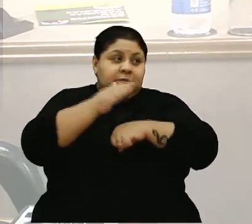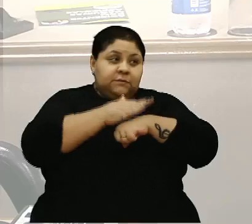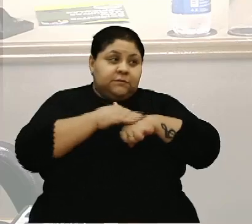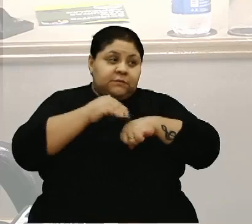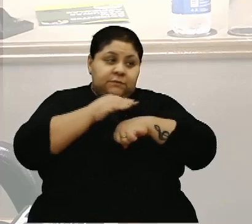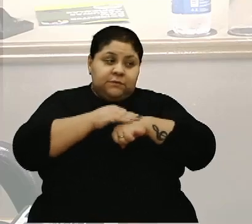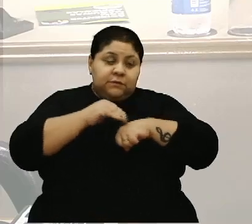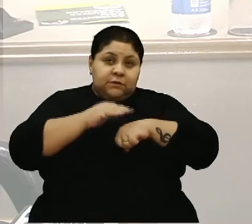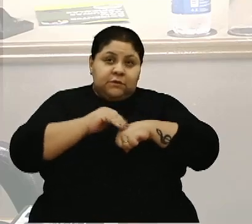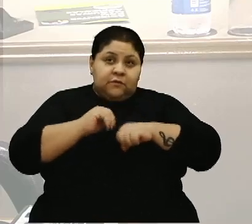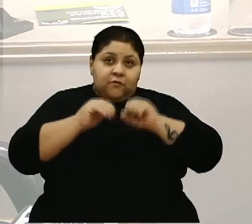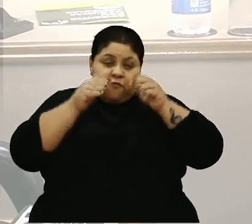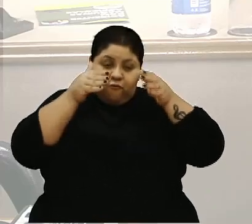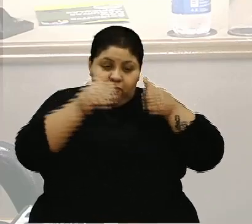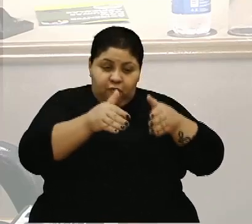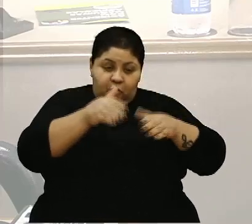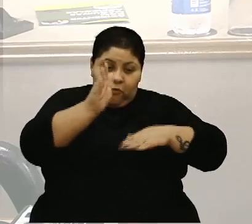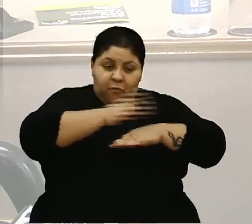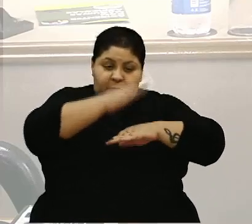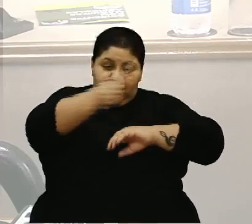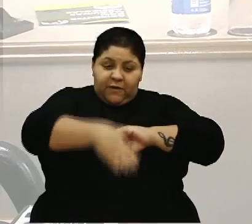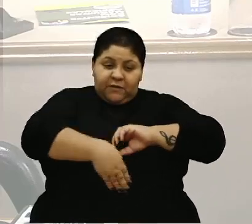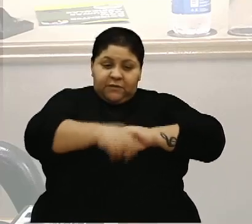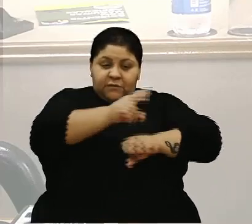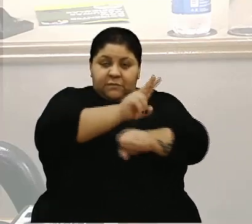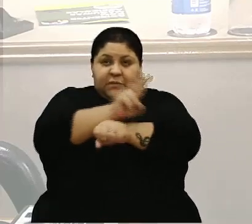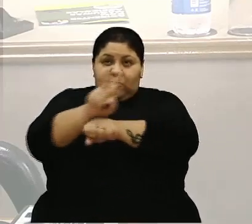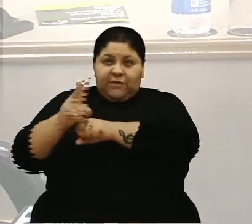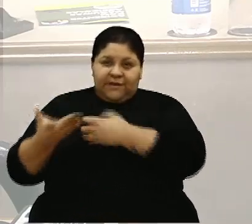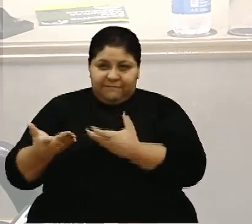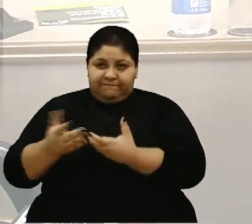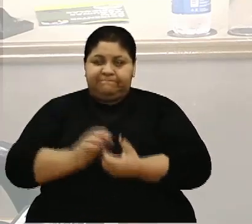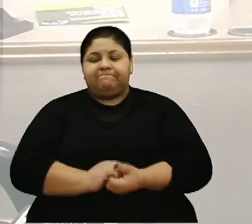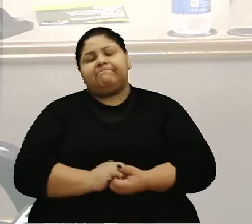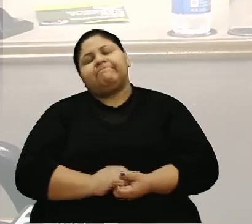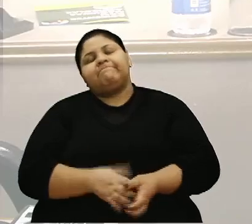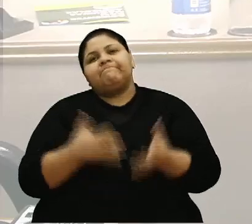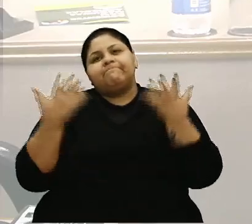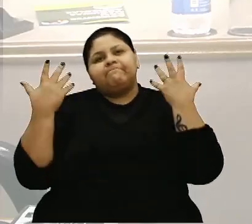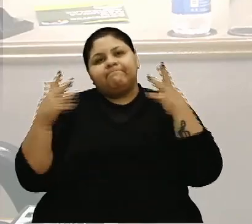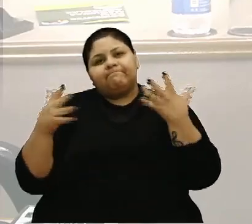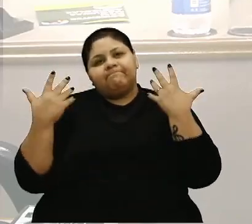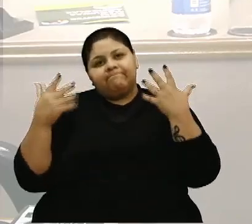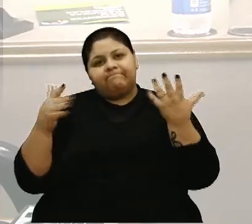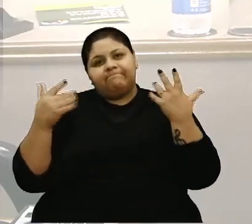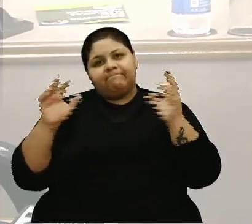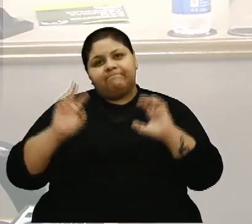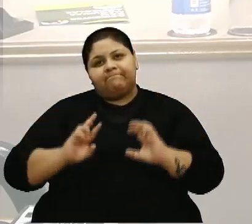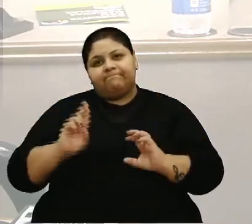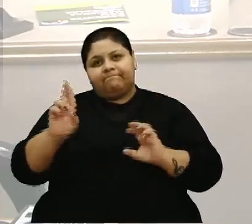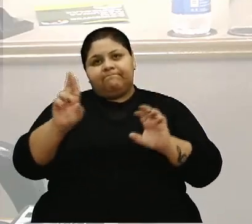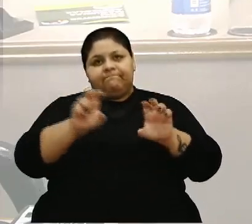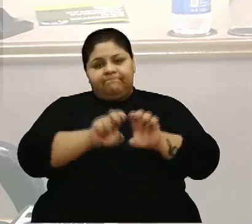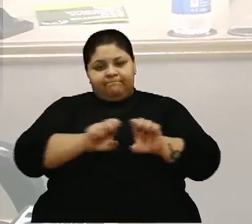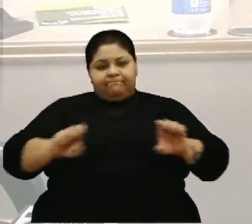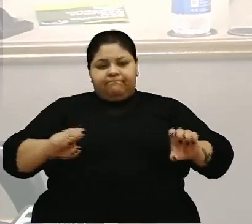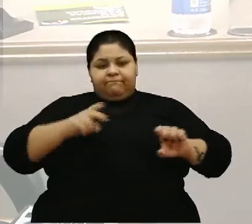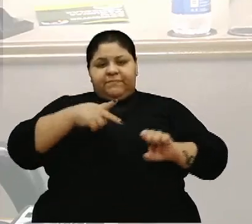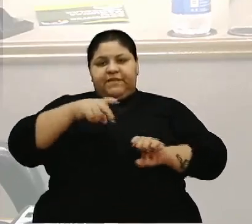uma dedicação maior com os filhos, para cuidar dos filhos. Então, parabéns, em nome da bancada do PSDB.